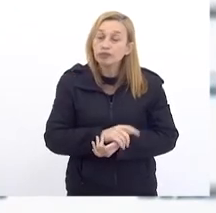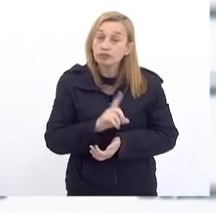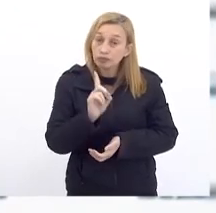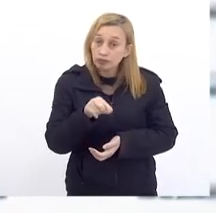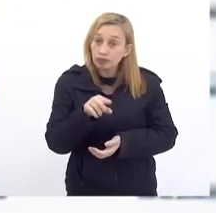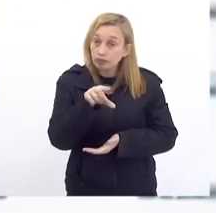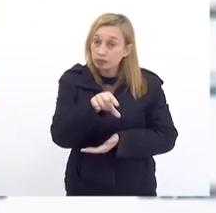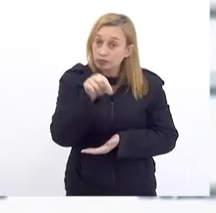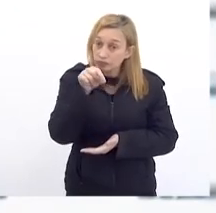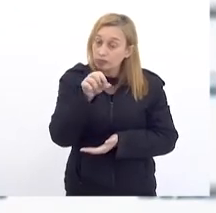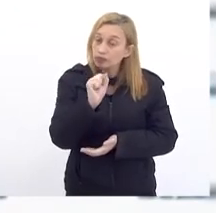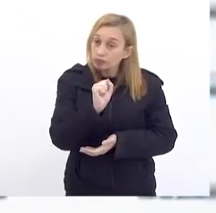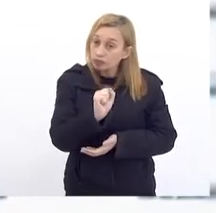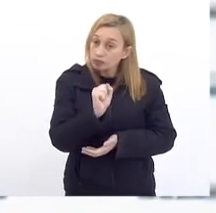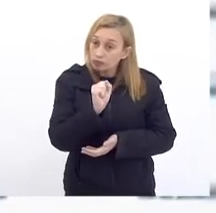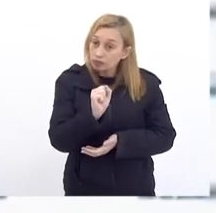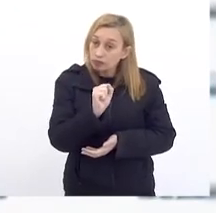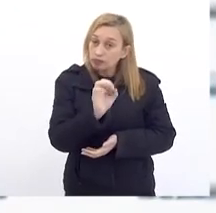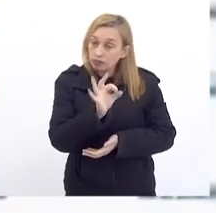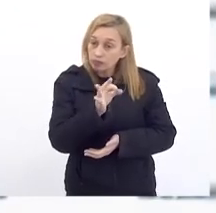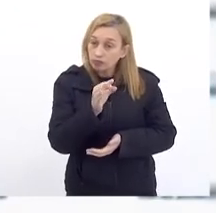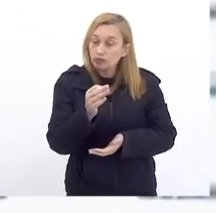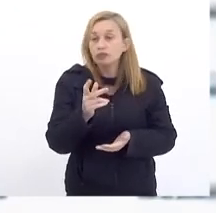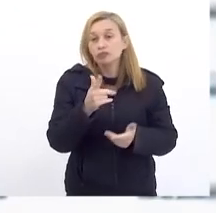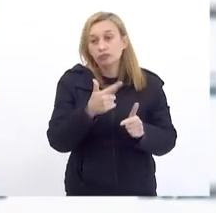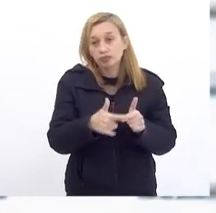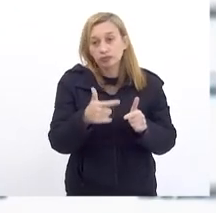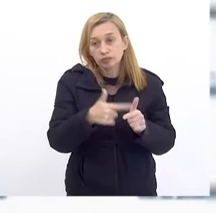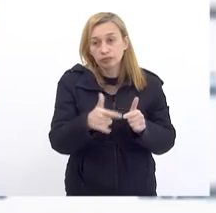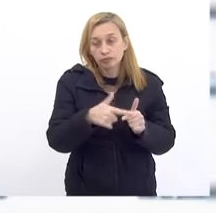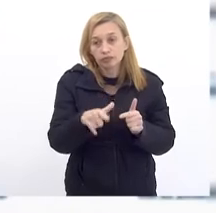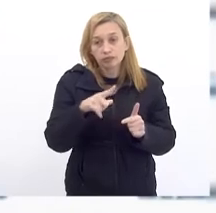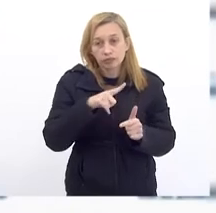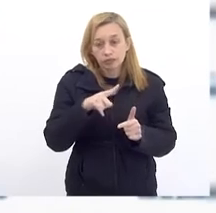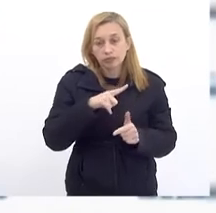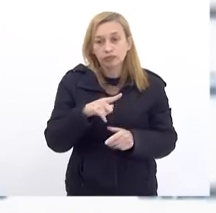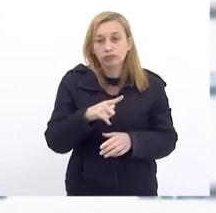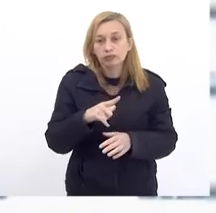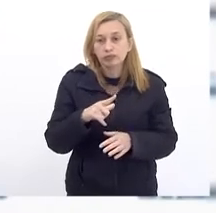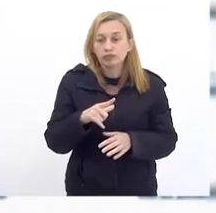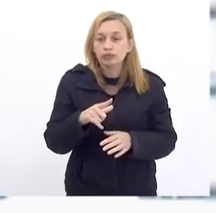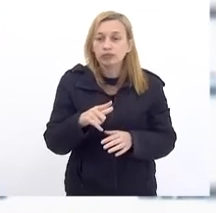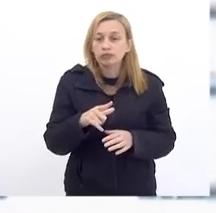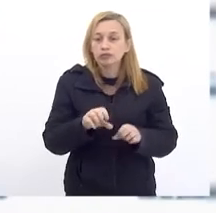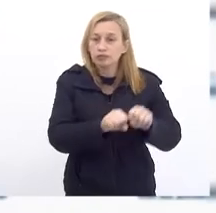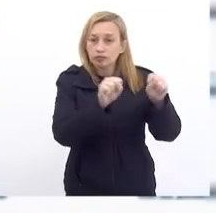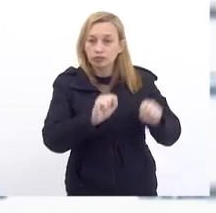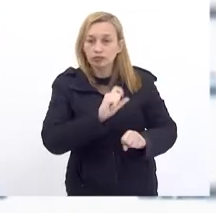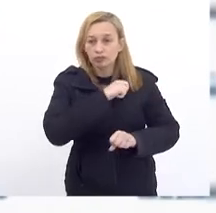Decisão Que pode Inclusive Causar Alguns Problemas Até do Ponto De vista Do Regime